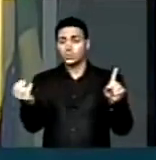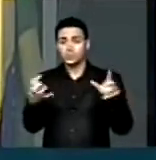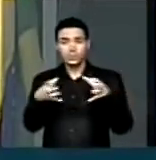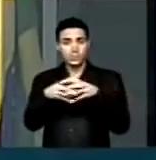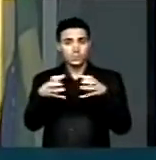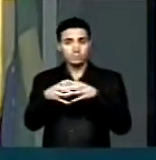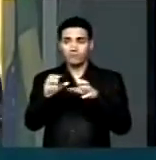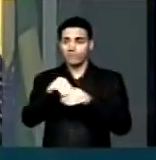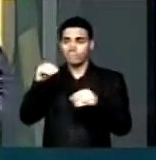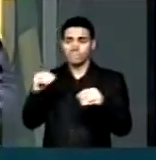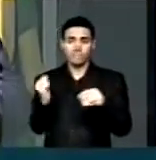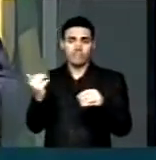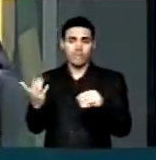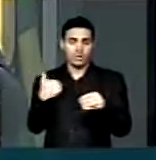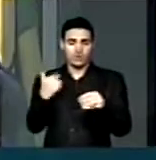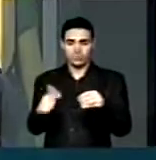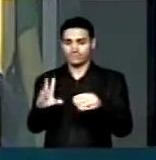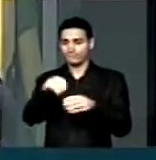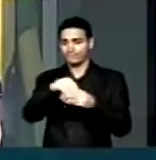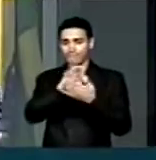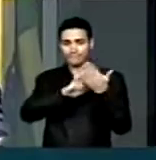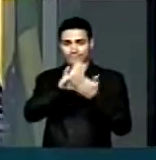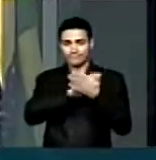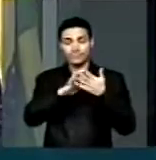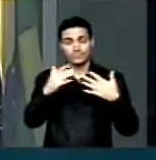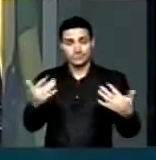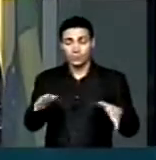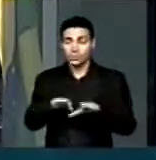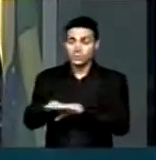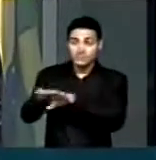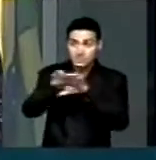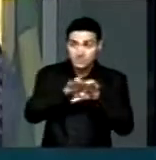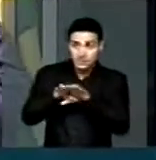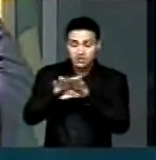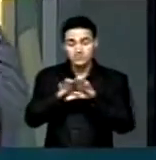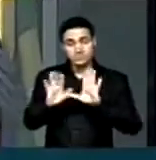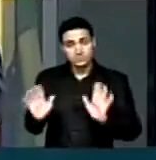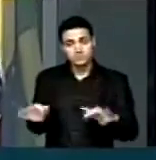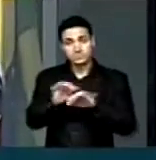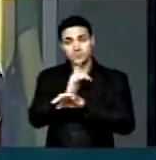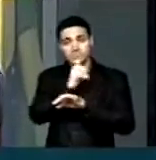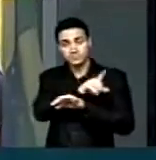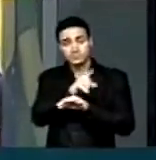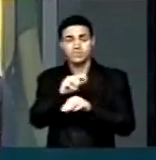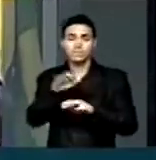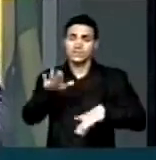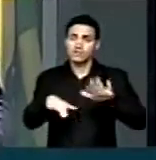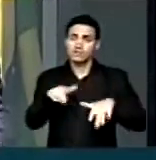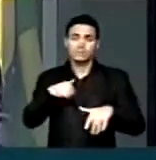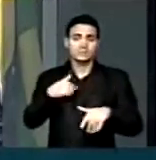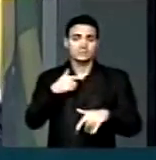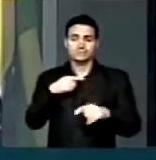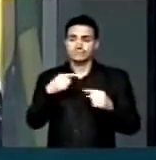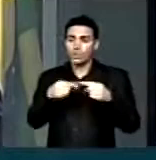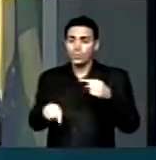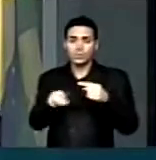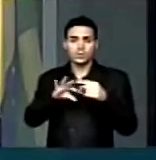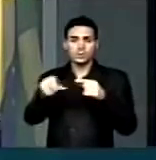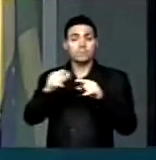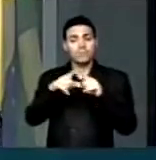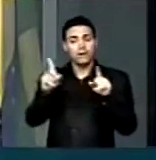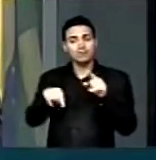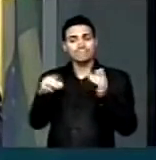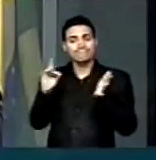ficaram de fora. E a universalização contemplada pode não agradar a todos, mas é um